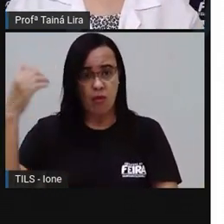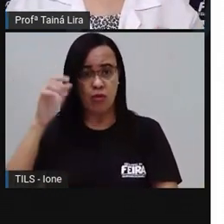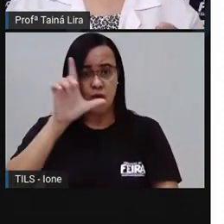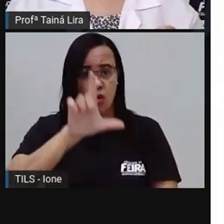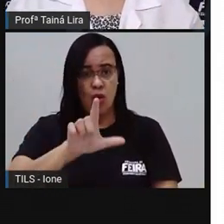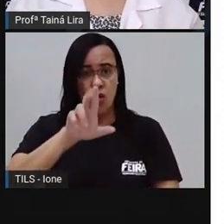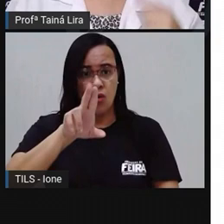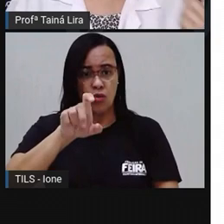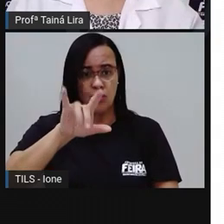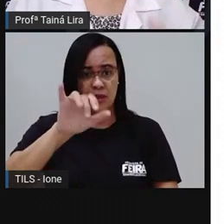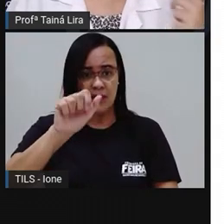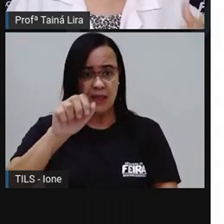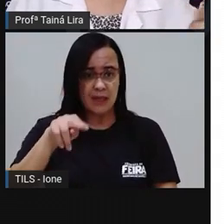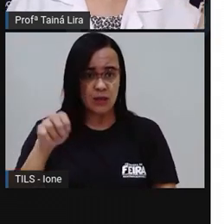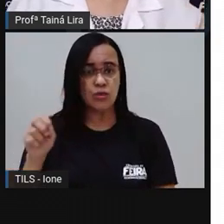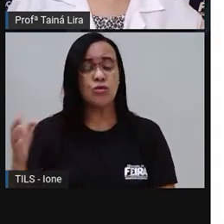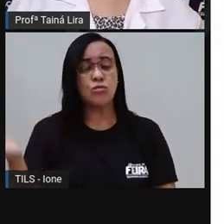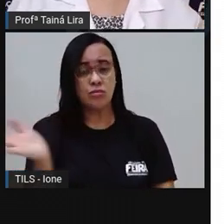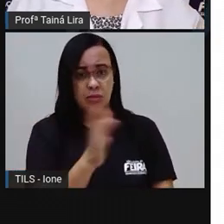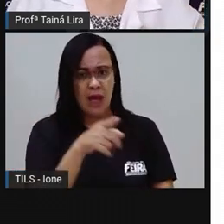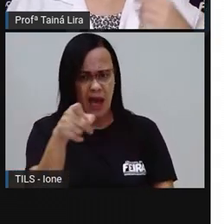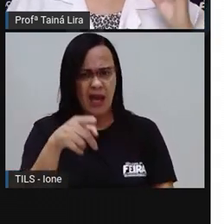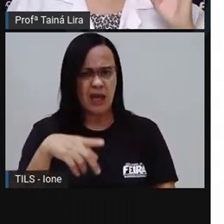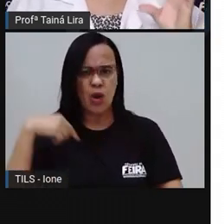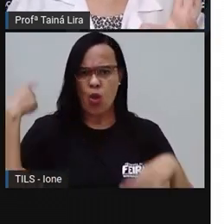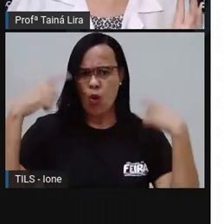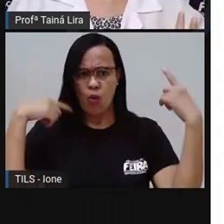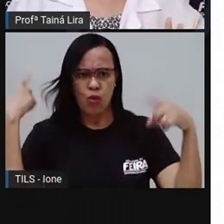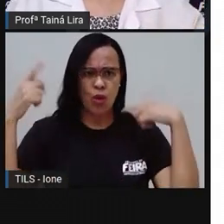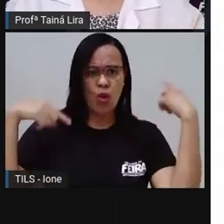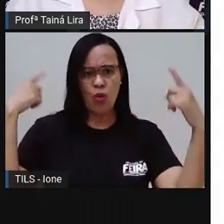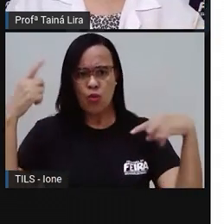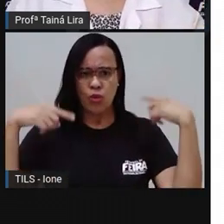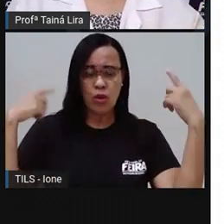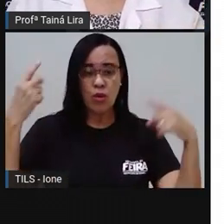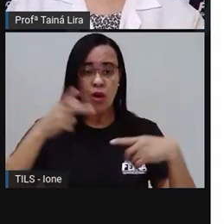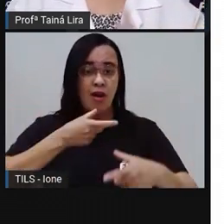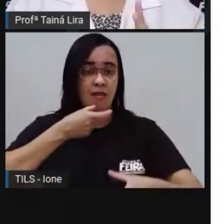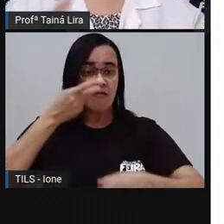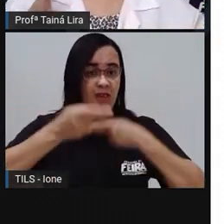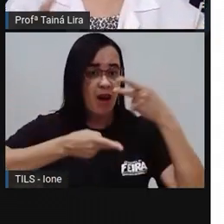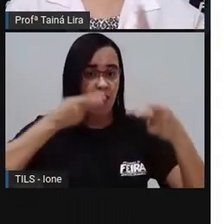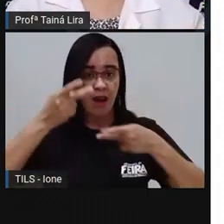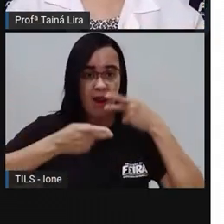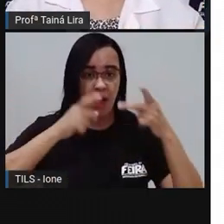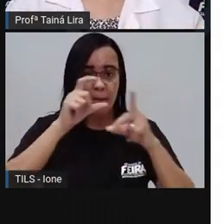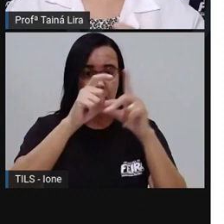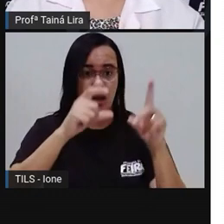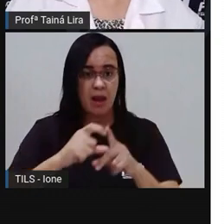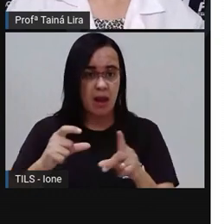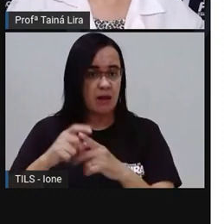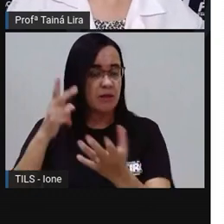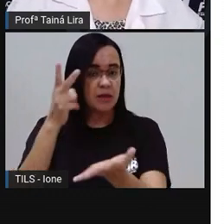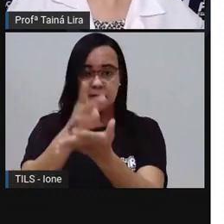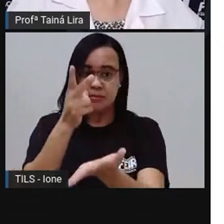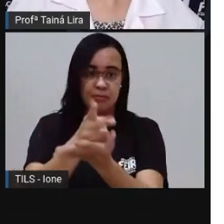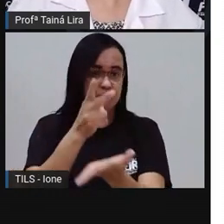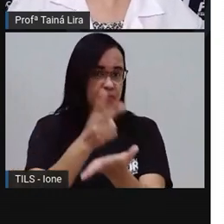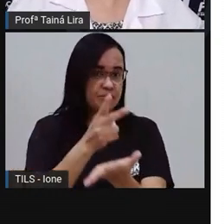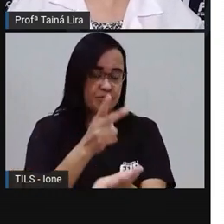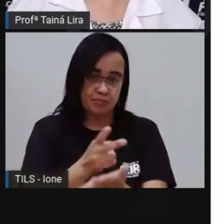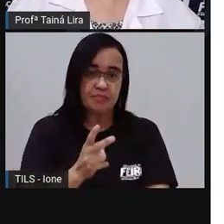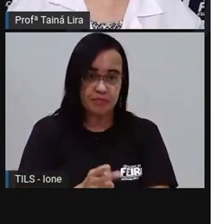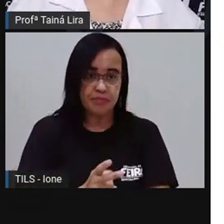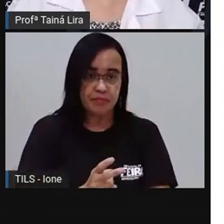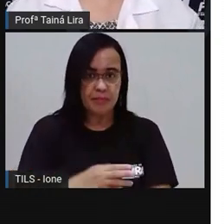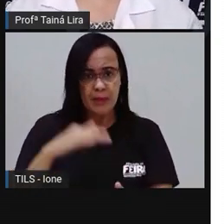falar, não é? Loucura, loucura, loucura. Então, ele sempre, quando é uma situação, principalmente quando é uma situação